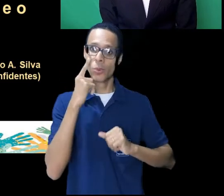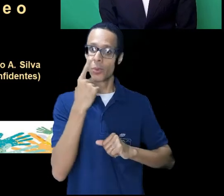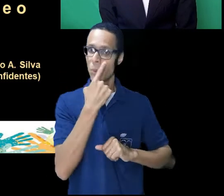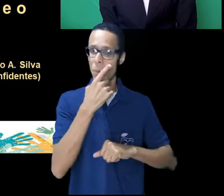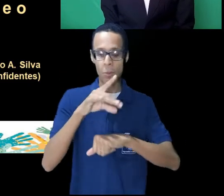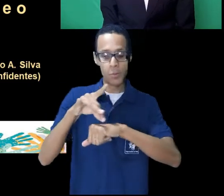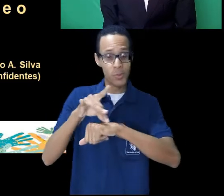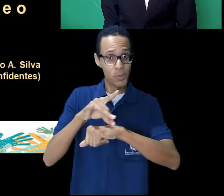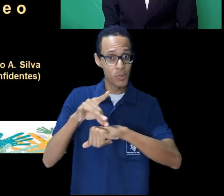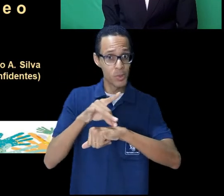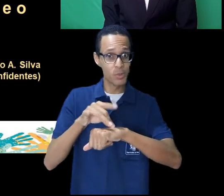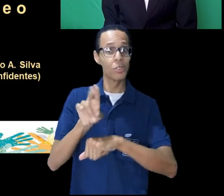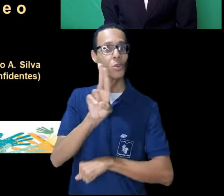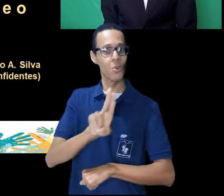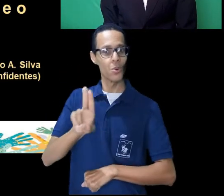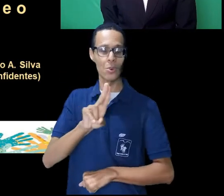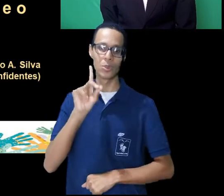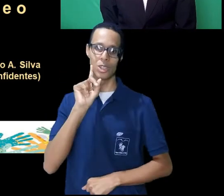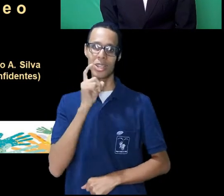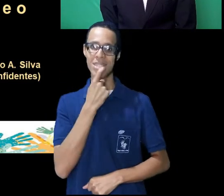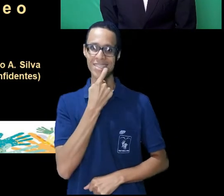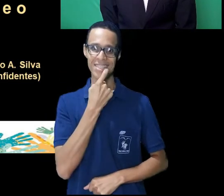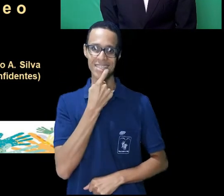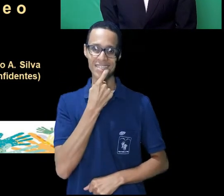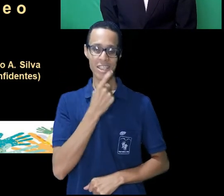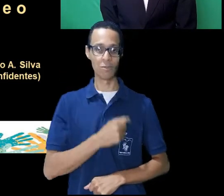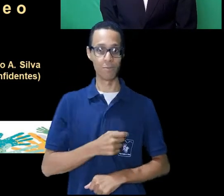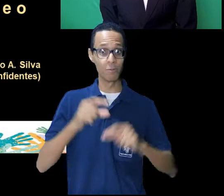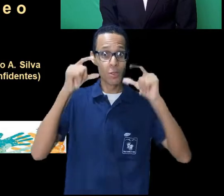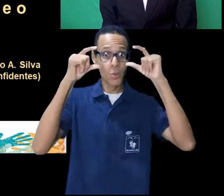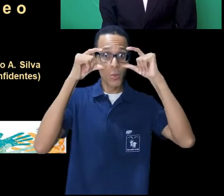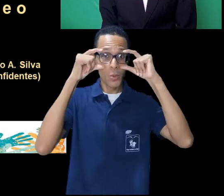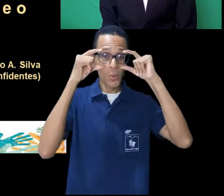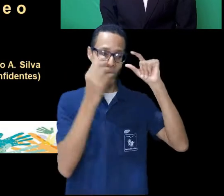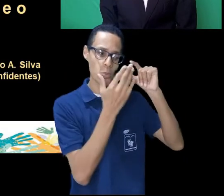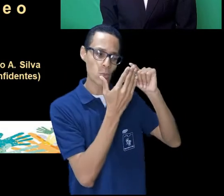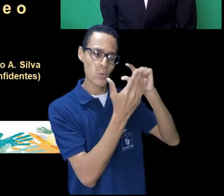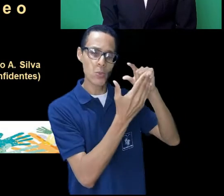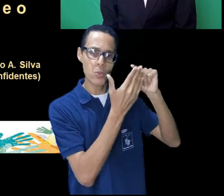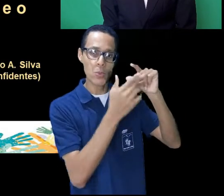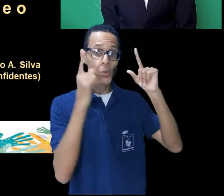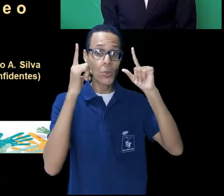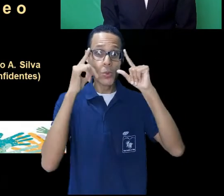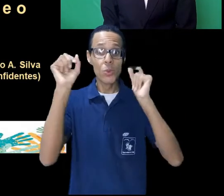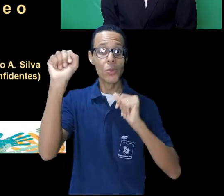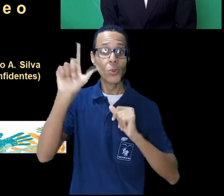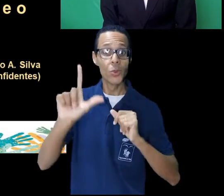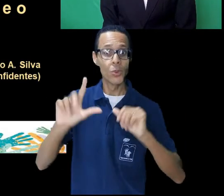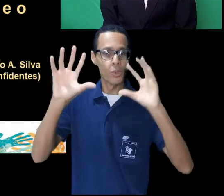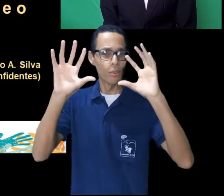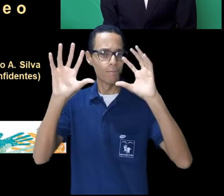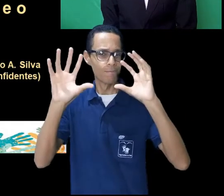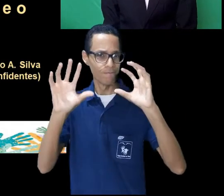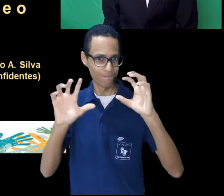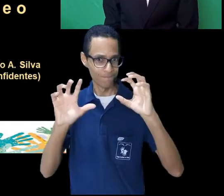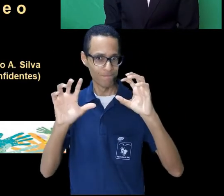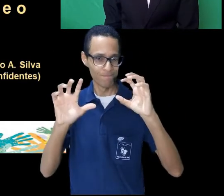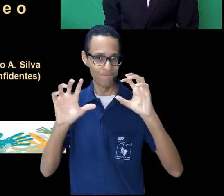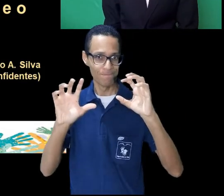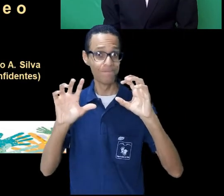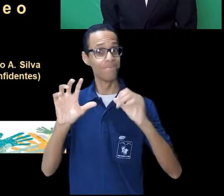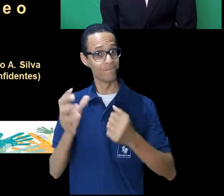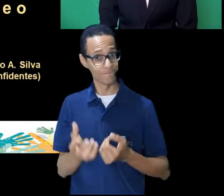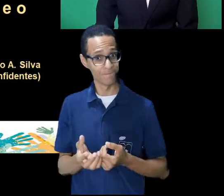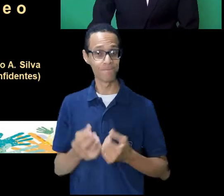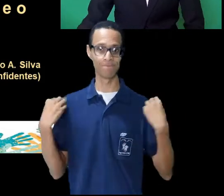corte baixo. Tenho olhos pretos e uso aparelho ortodôntico. Uso óculos de grau com armação na